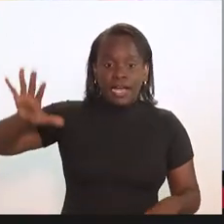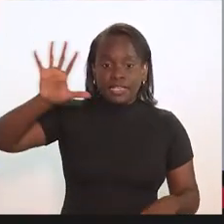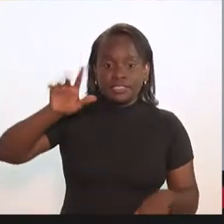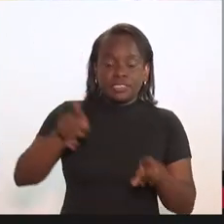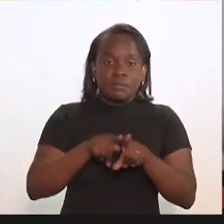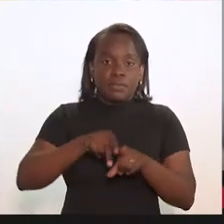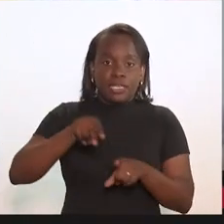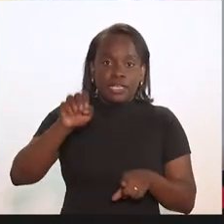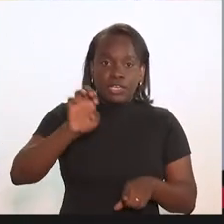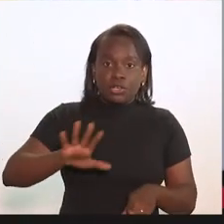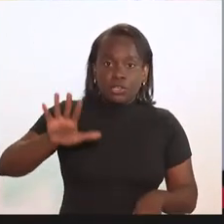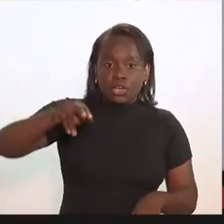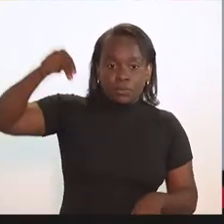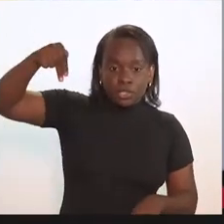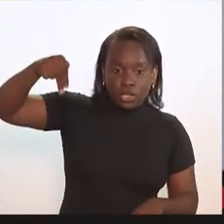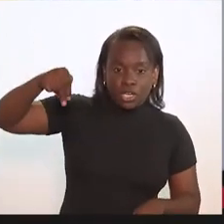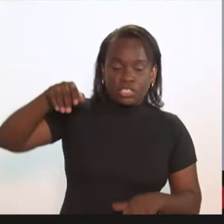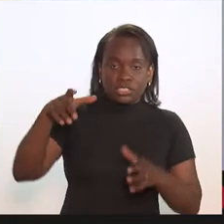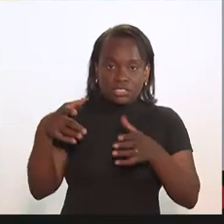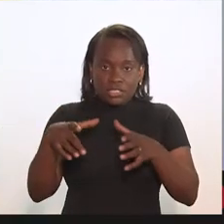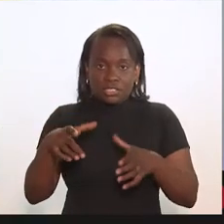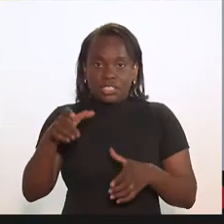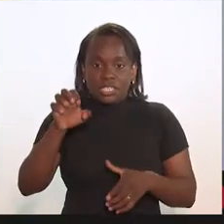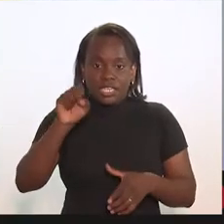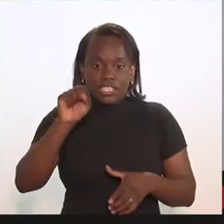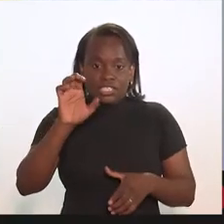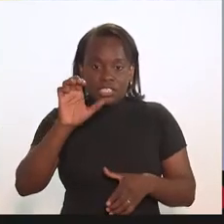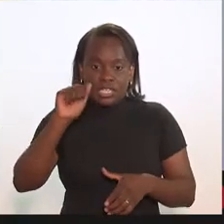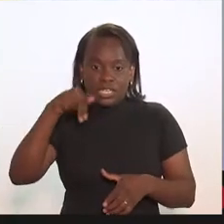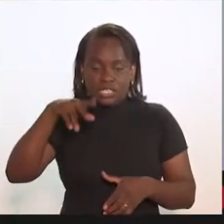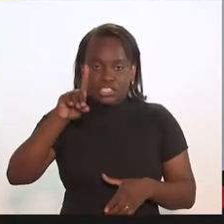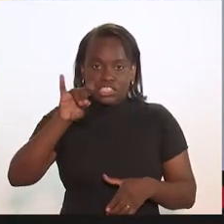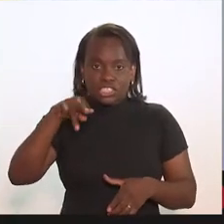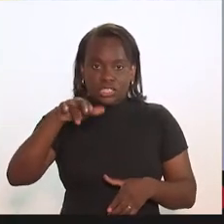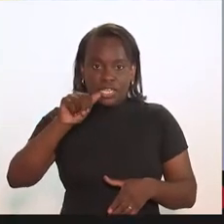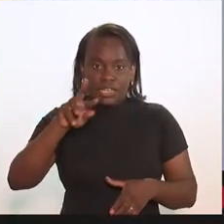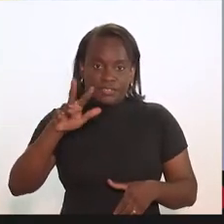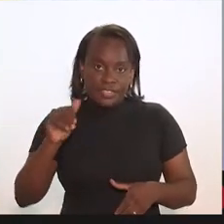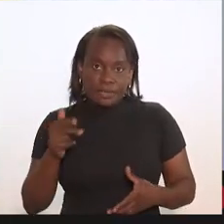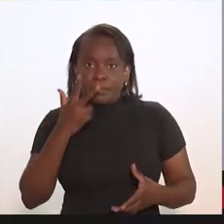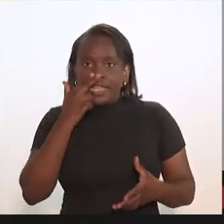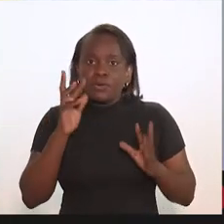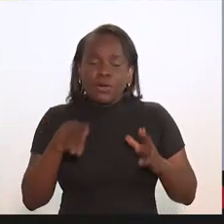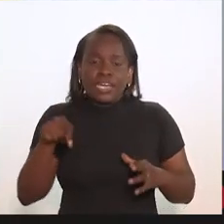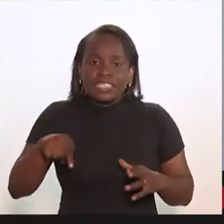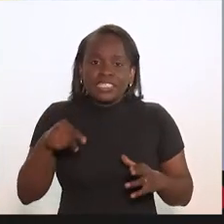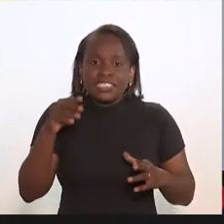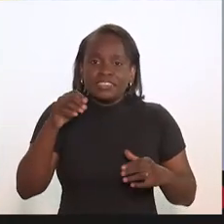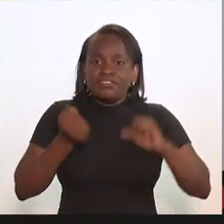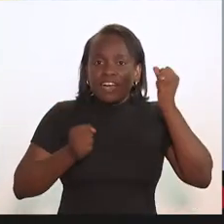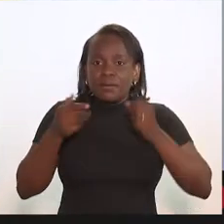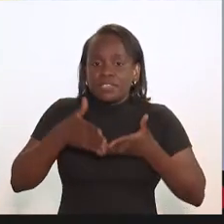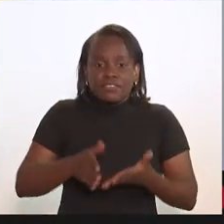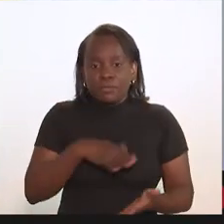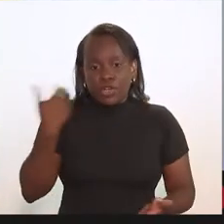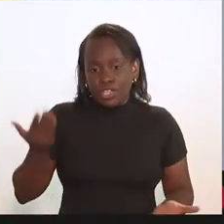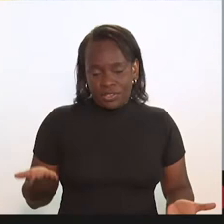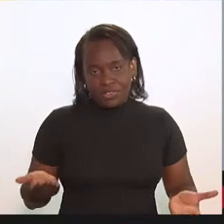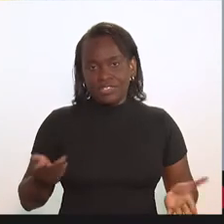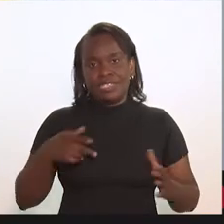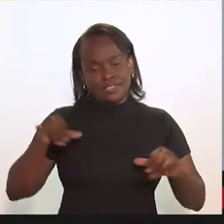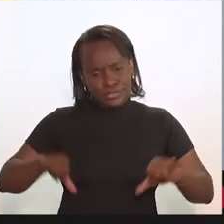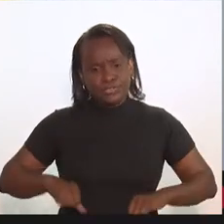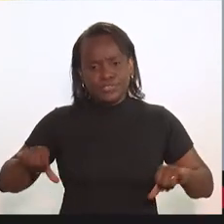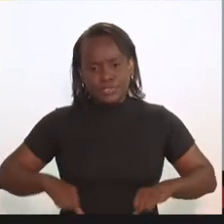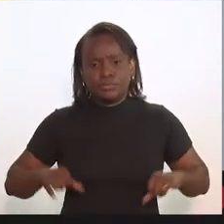e no norte da Europa, na Escandinávia. Isso provocou uma espécie de morte da indústria naval brasileira. E o Rio de Janeiro